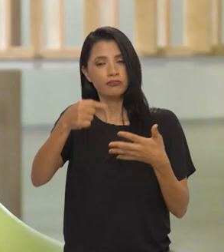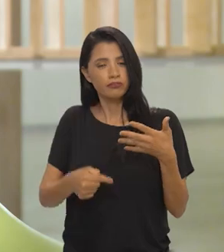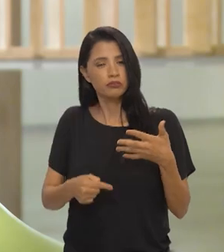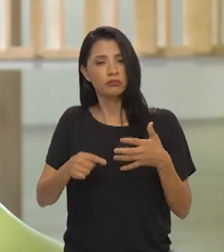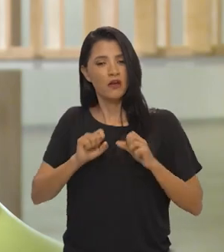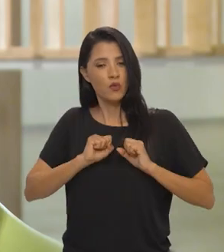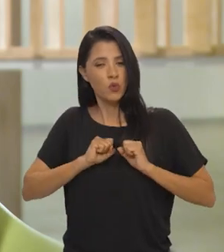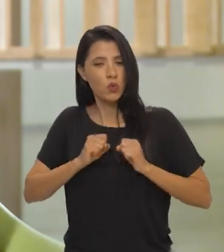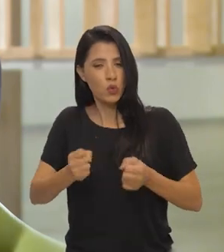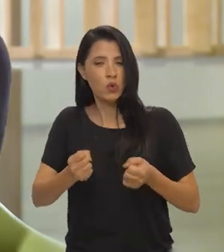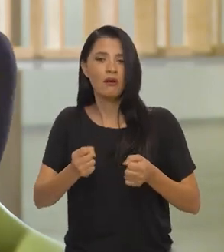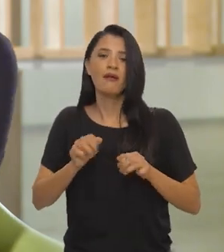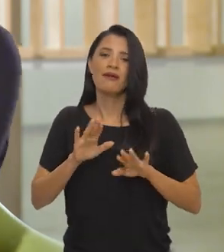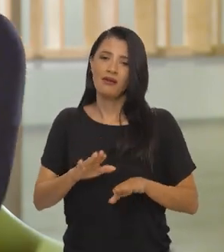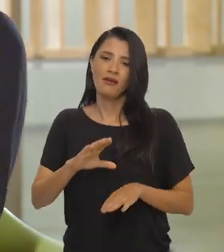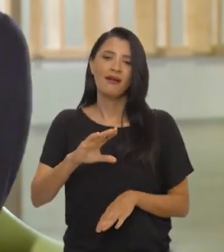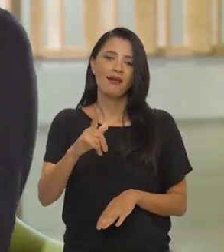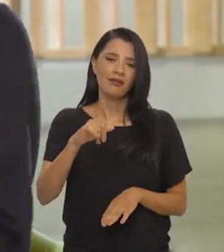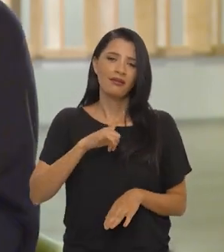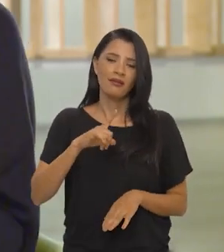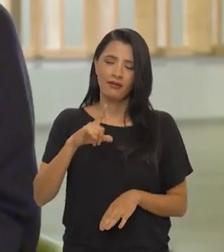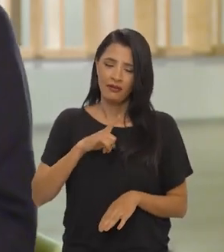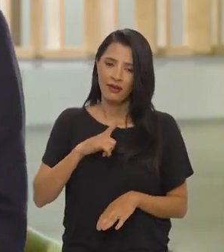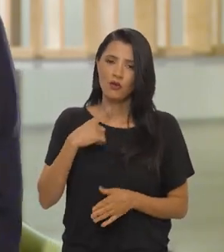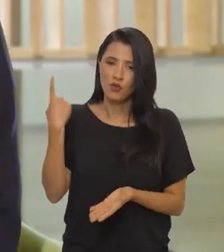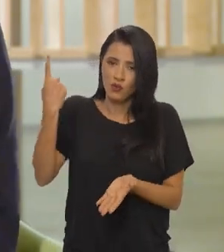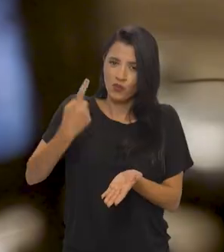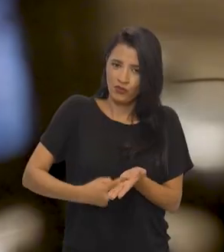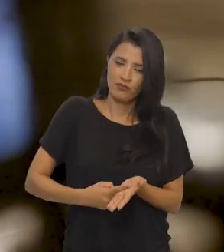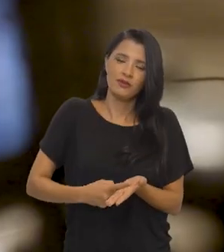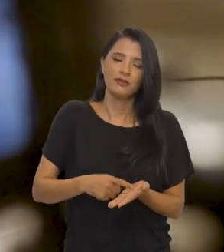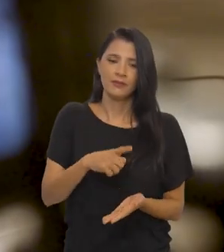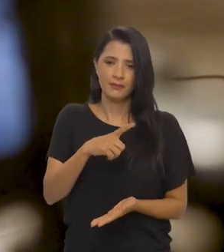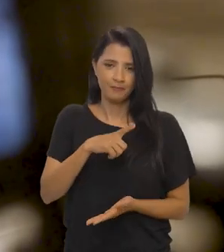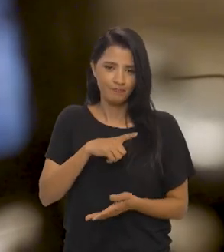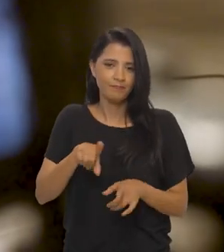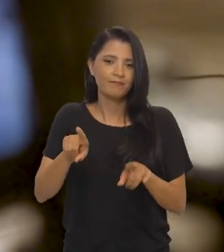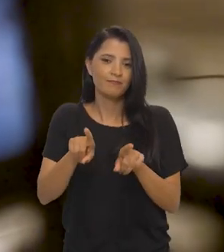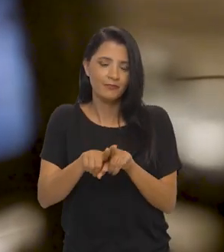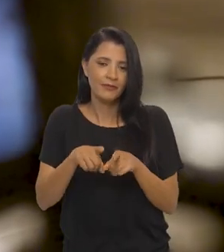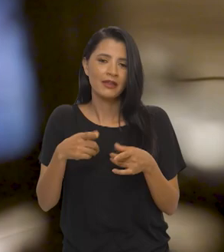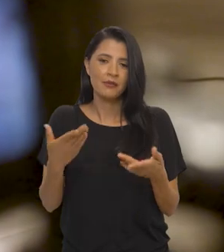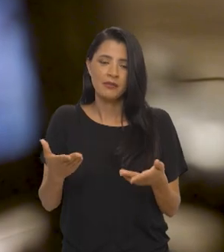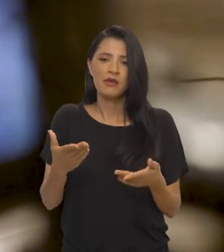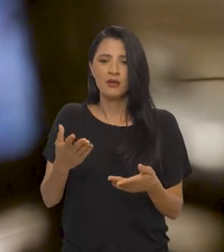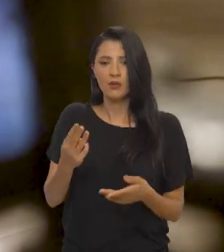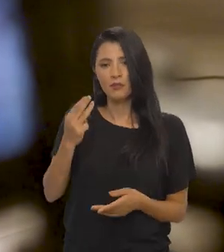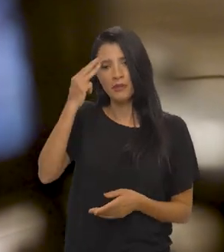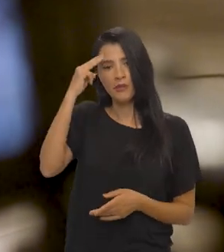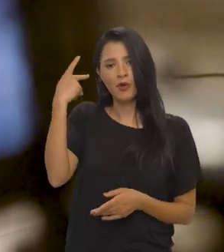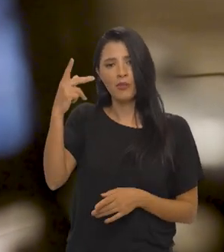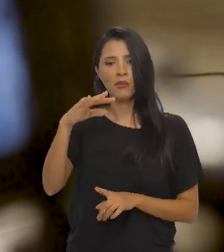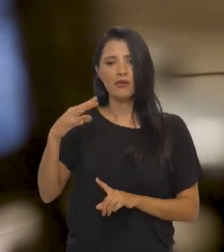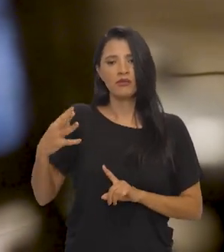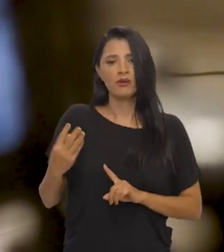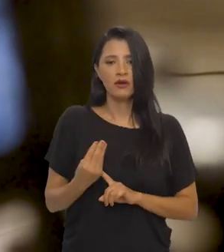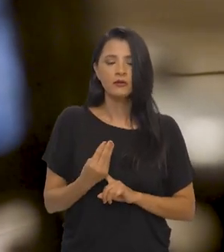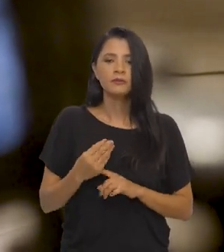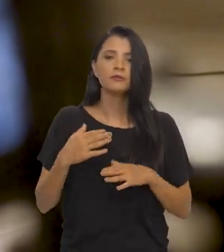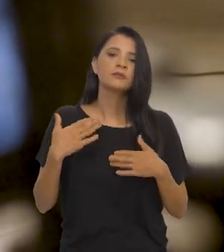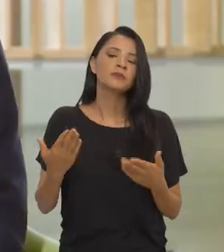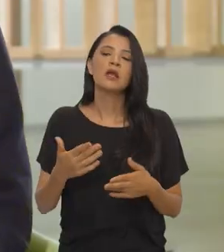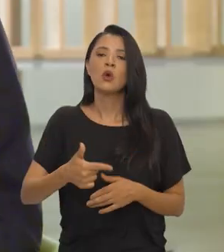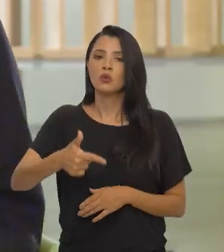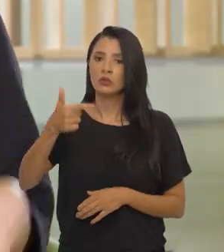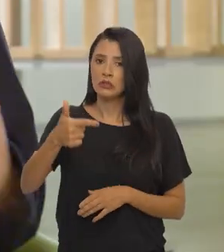inaugurar ações e aí, claro, tem um compromisso muito grande também com a memória das